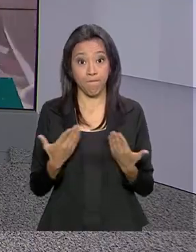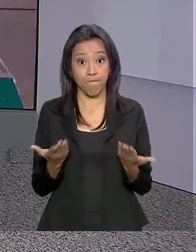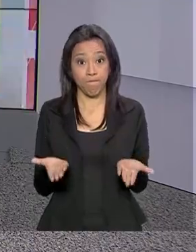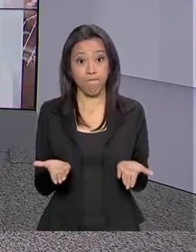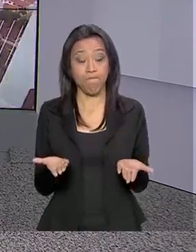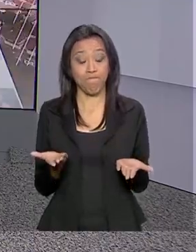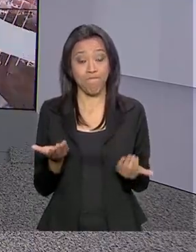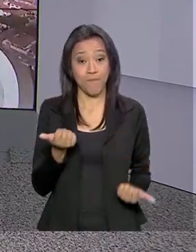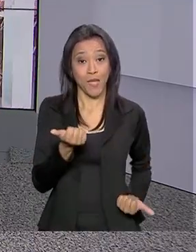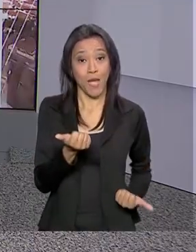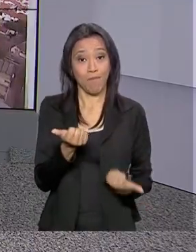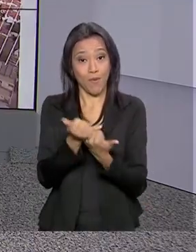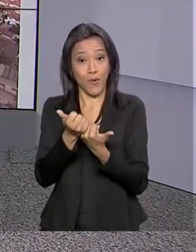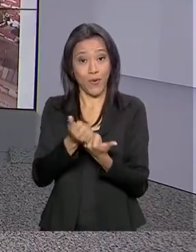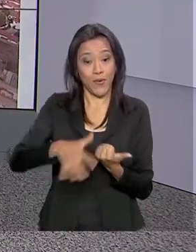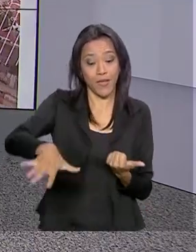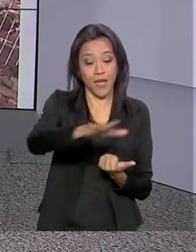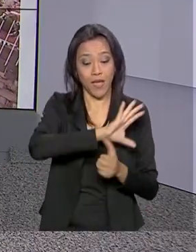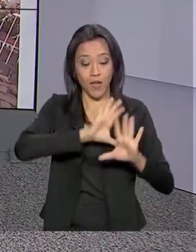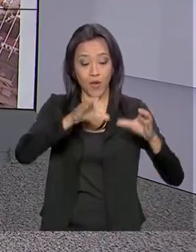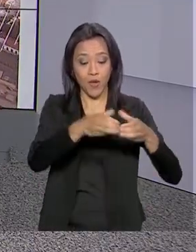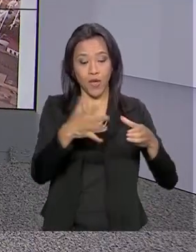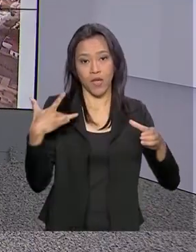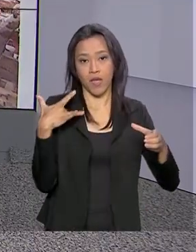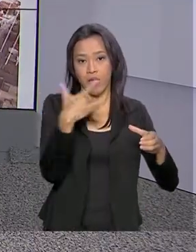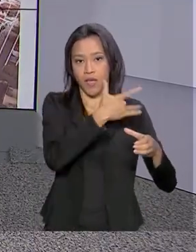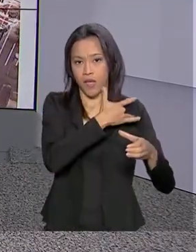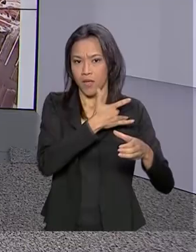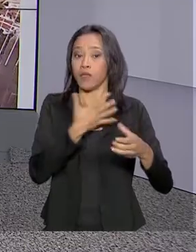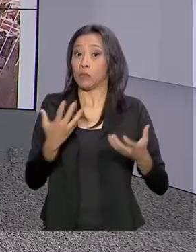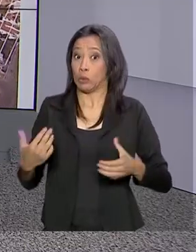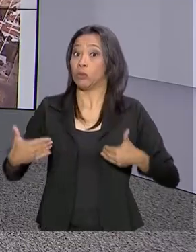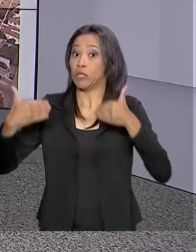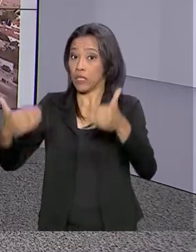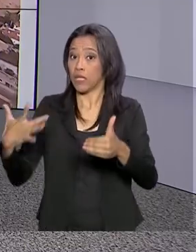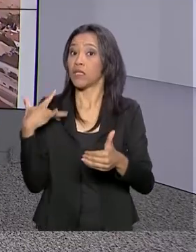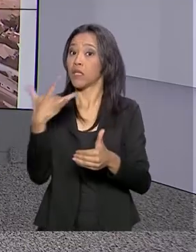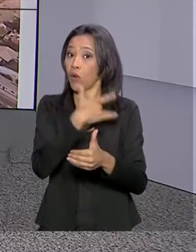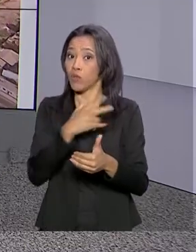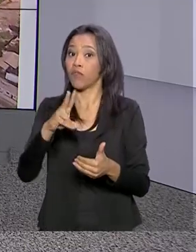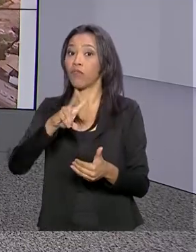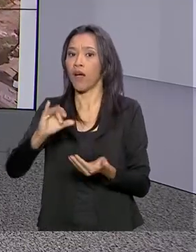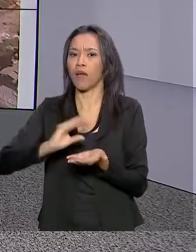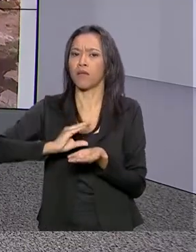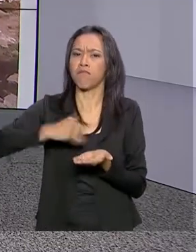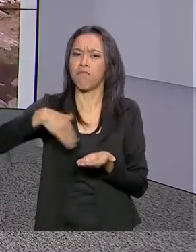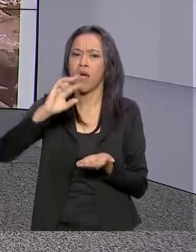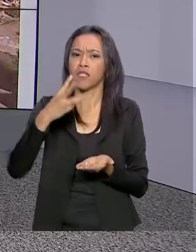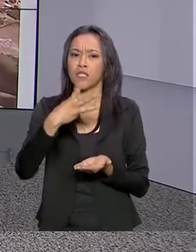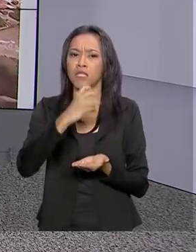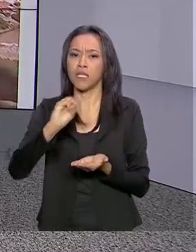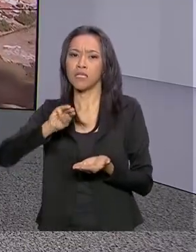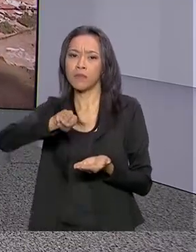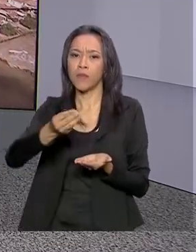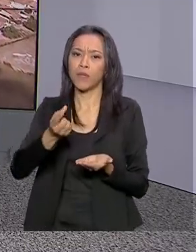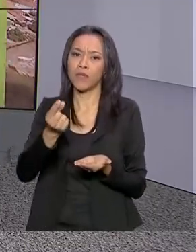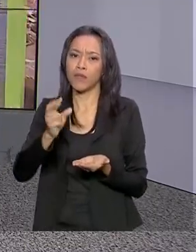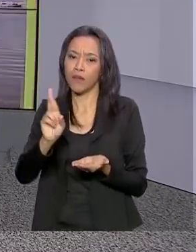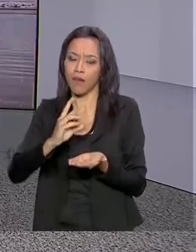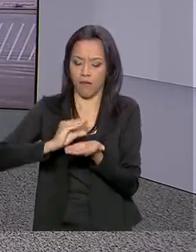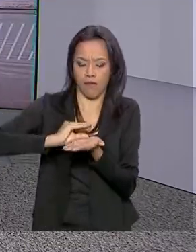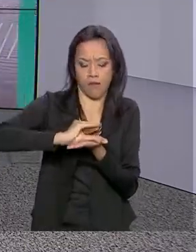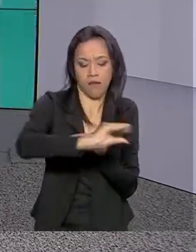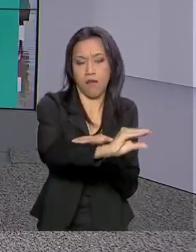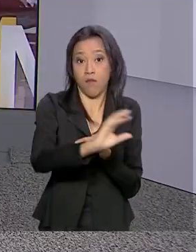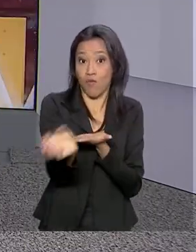Reforço na atenção primária. O Ministério da Saúde vai destinar mais de 300 milhões de reais para credenciar